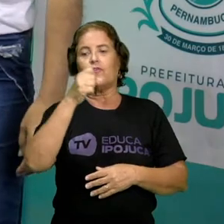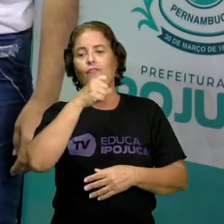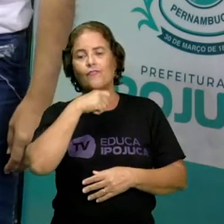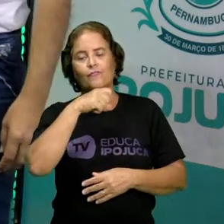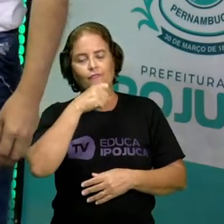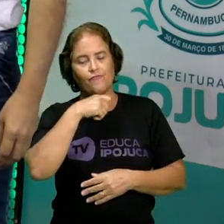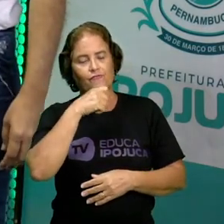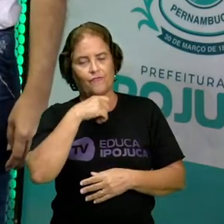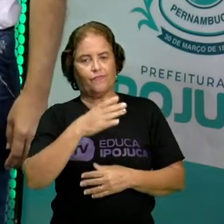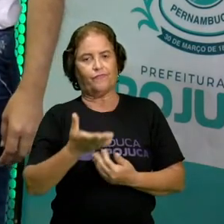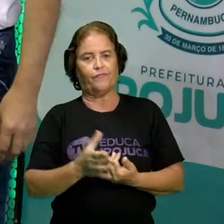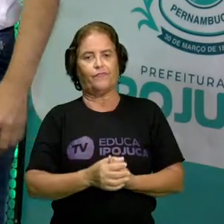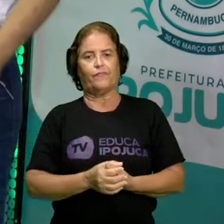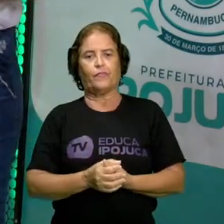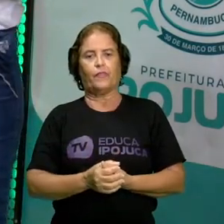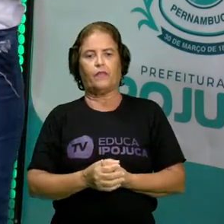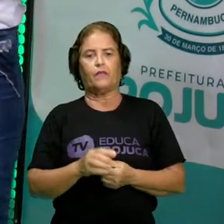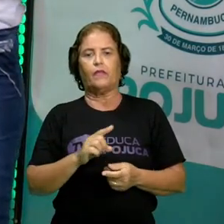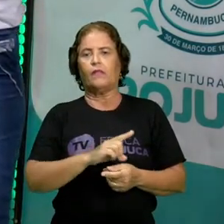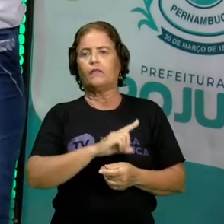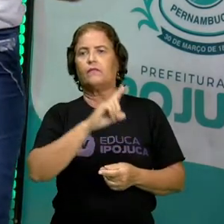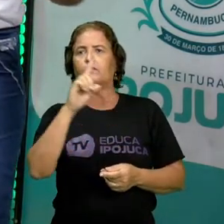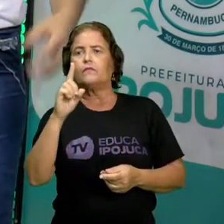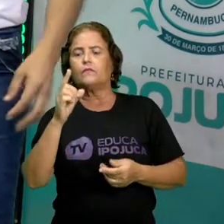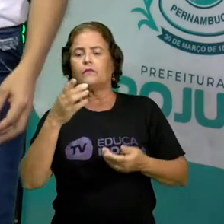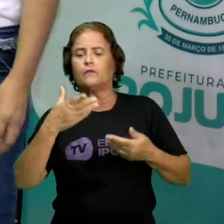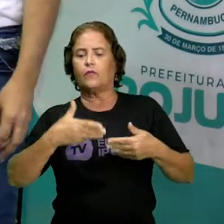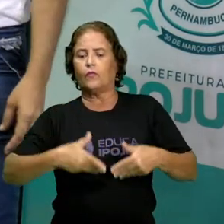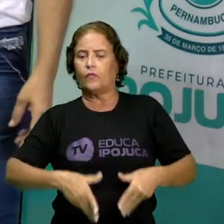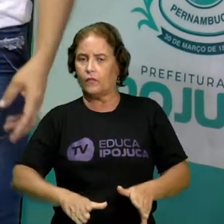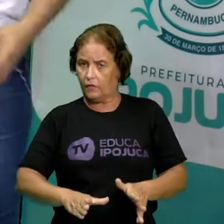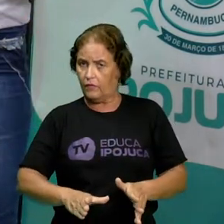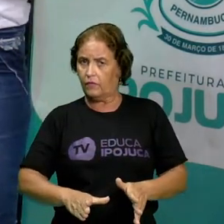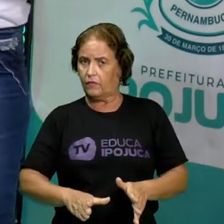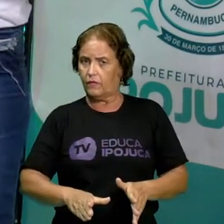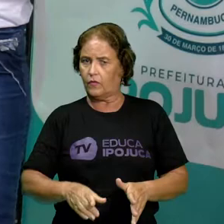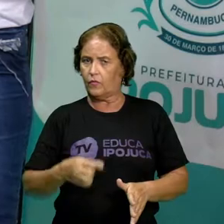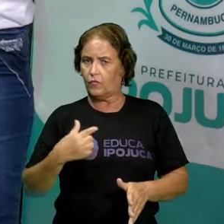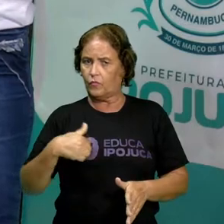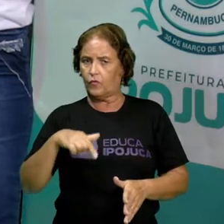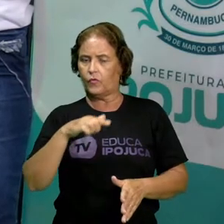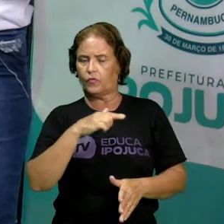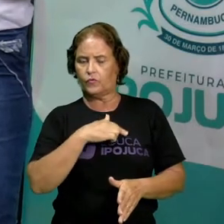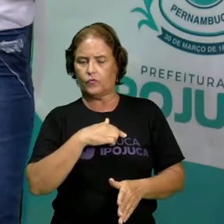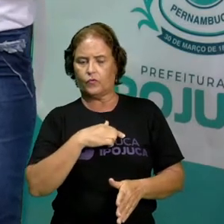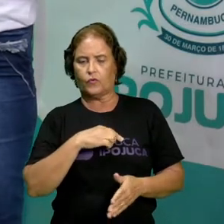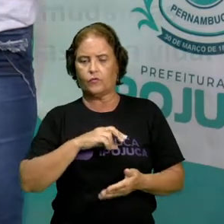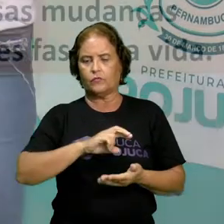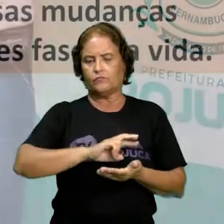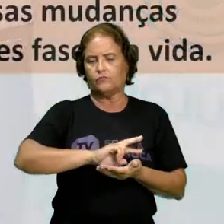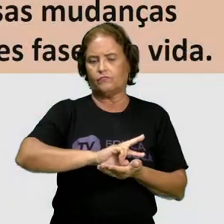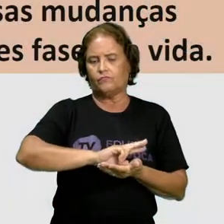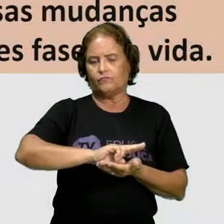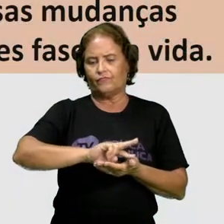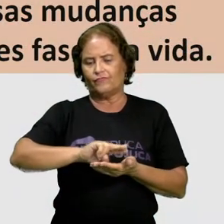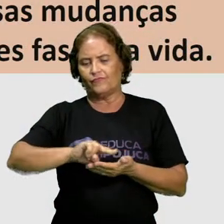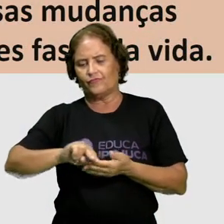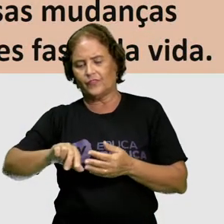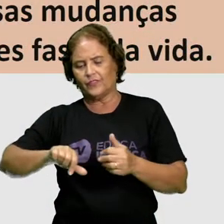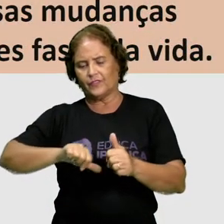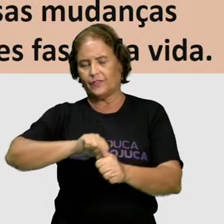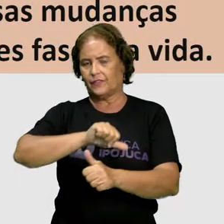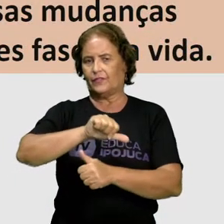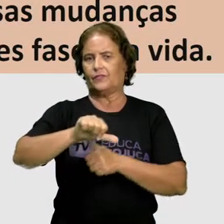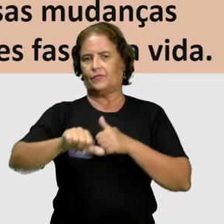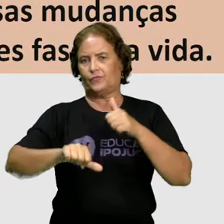Então, desde o dia em que nós nascemos, nós passamos por várias transformações no